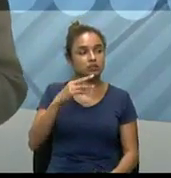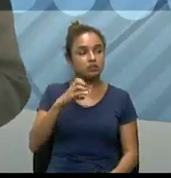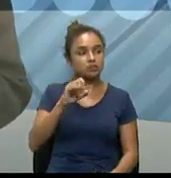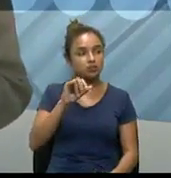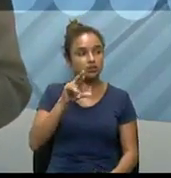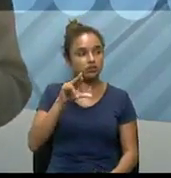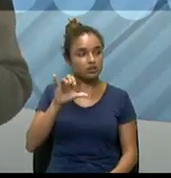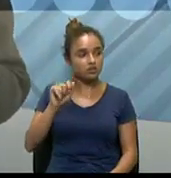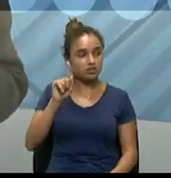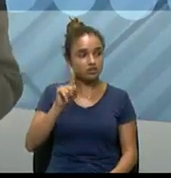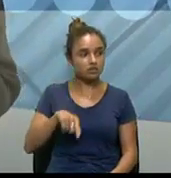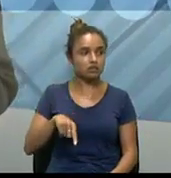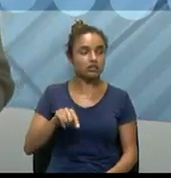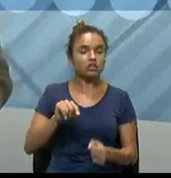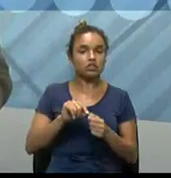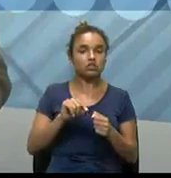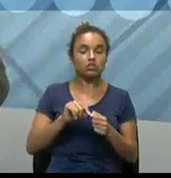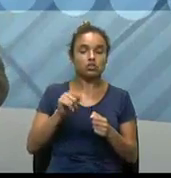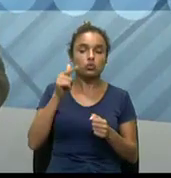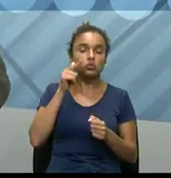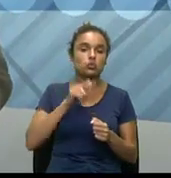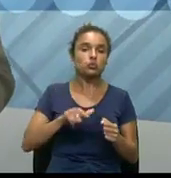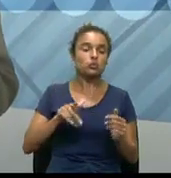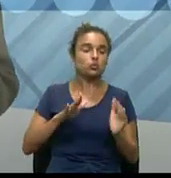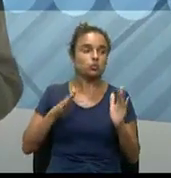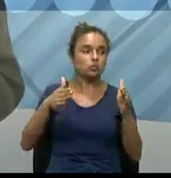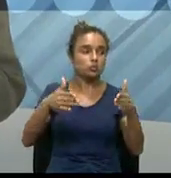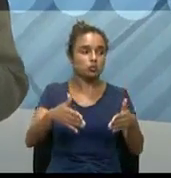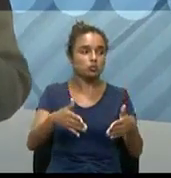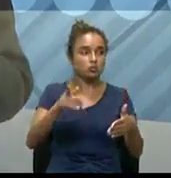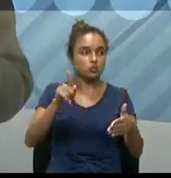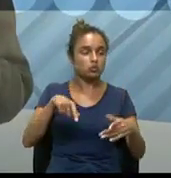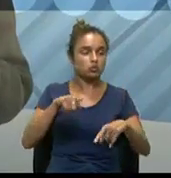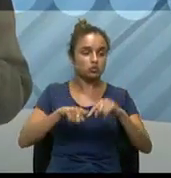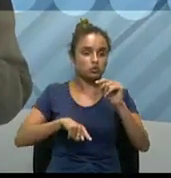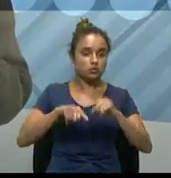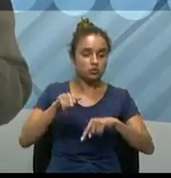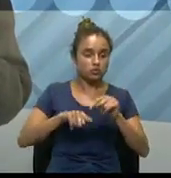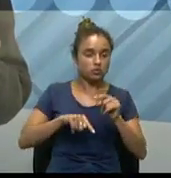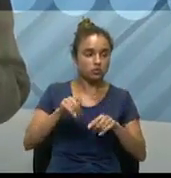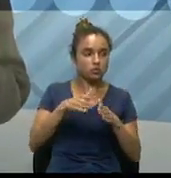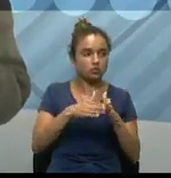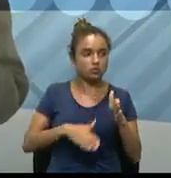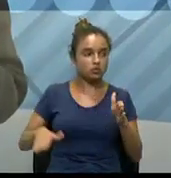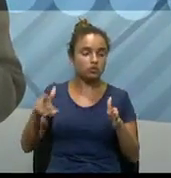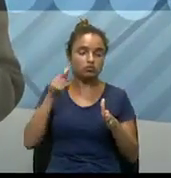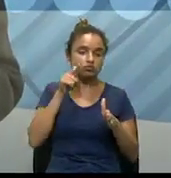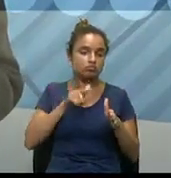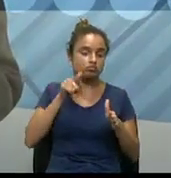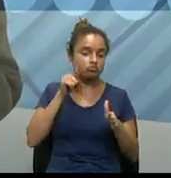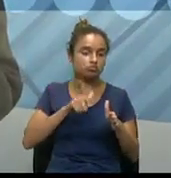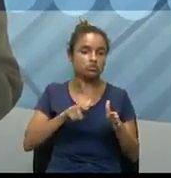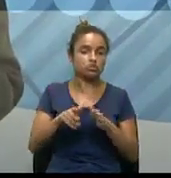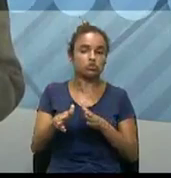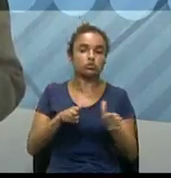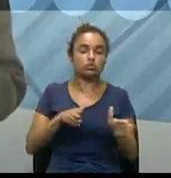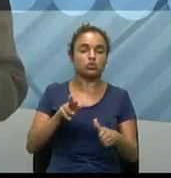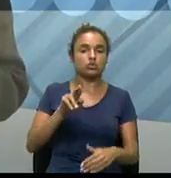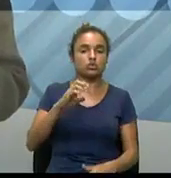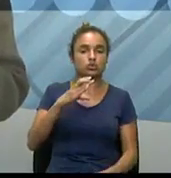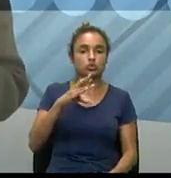então, em função dessas vantagens dos recursos digitais.